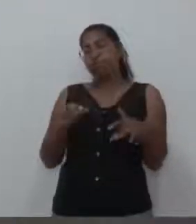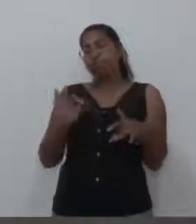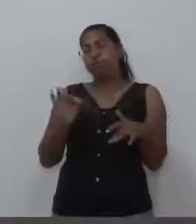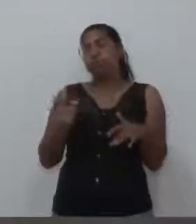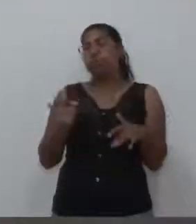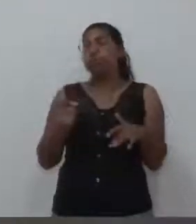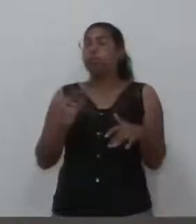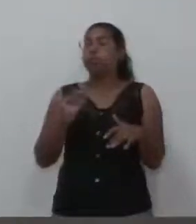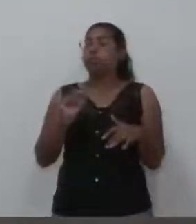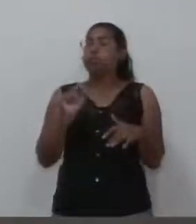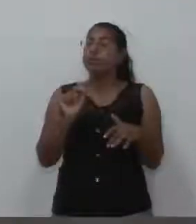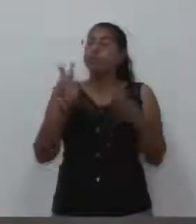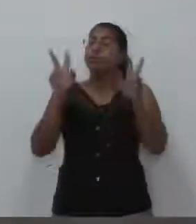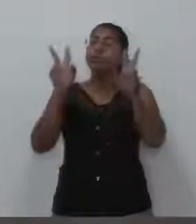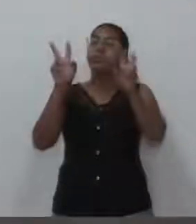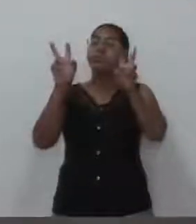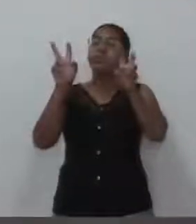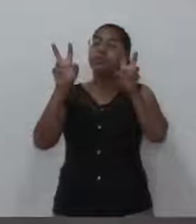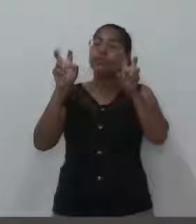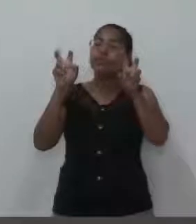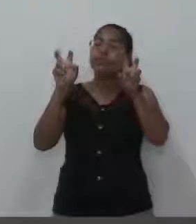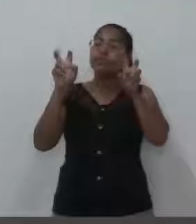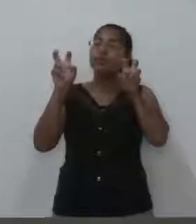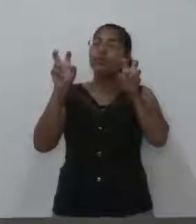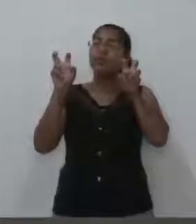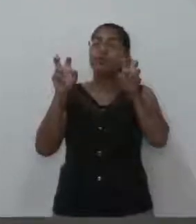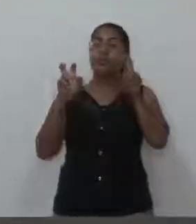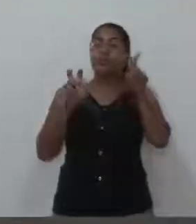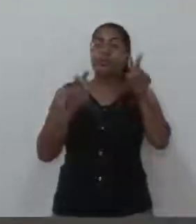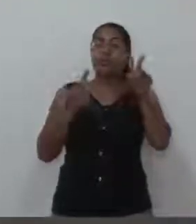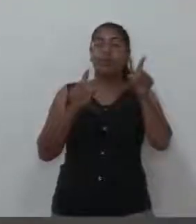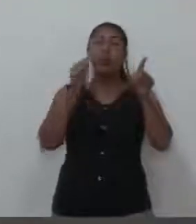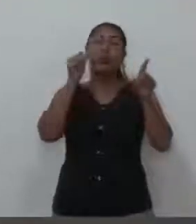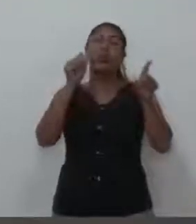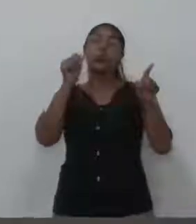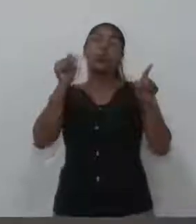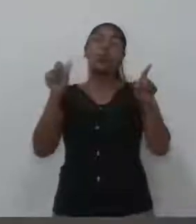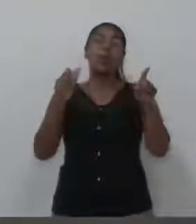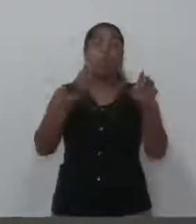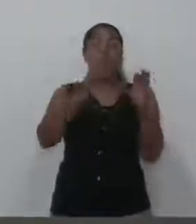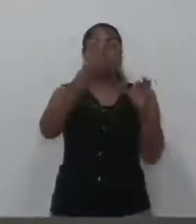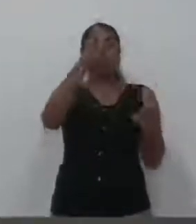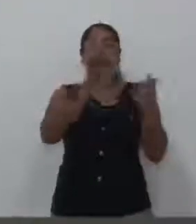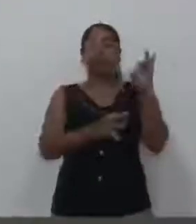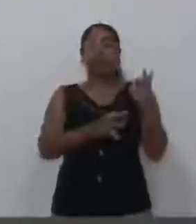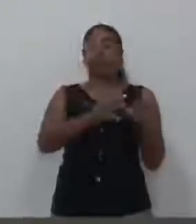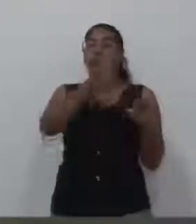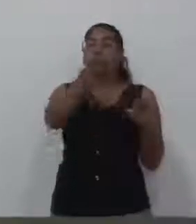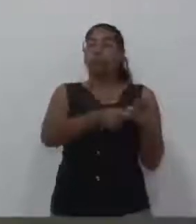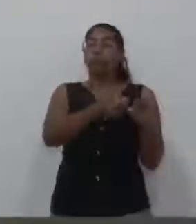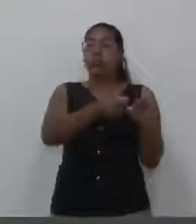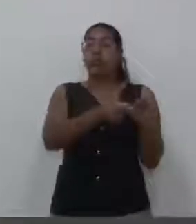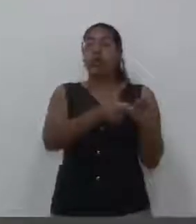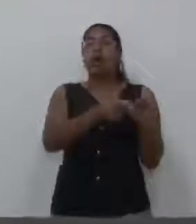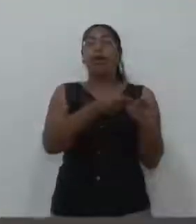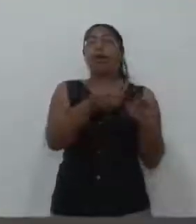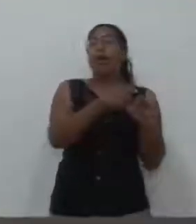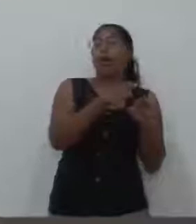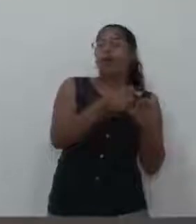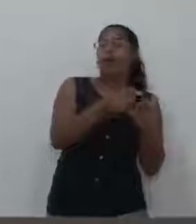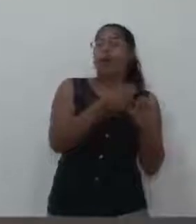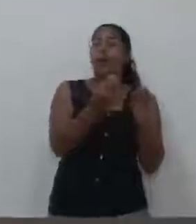respeito da decisão da nobre juíza de Vinhedo, suspendendo a votação.